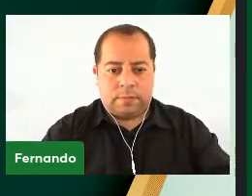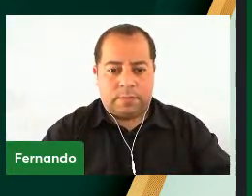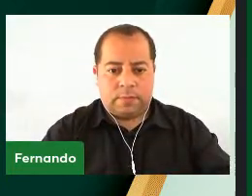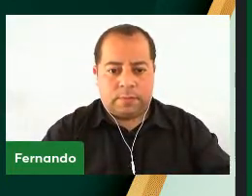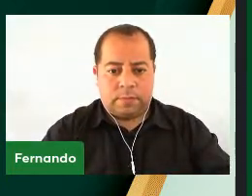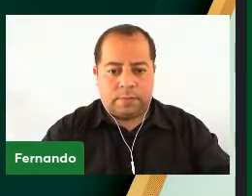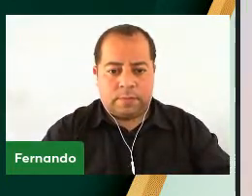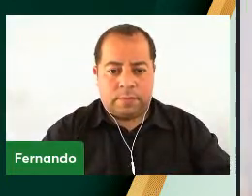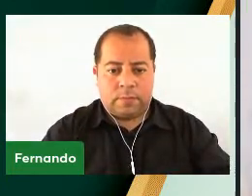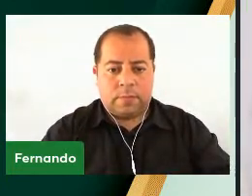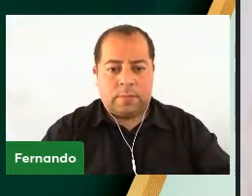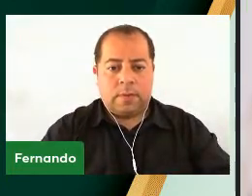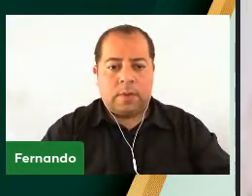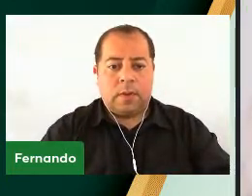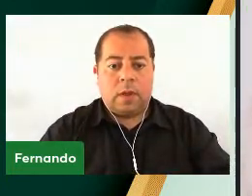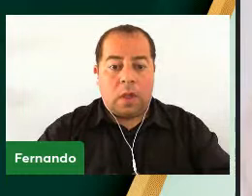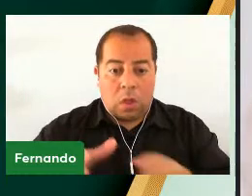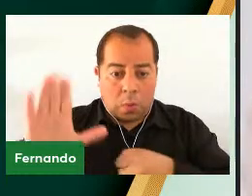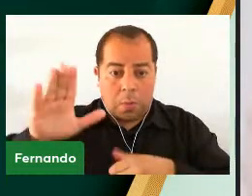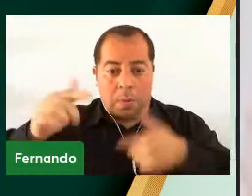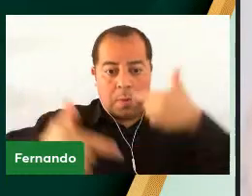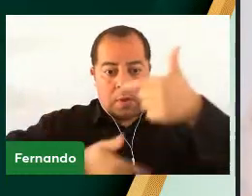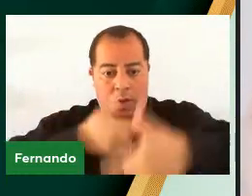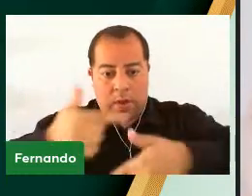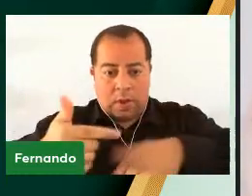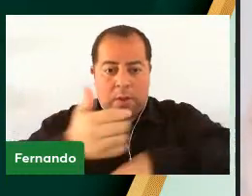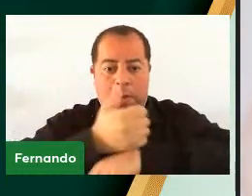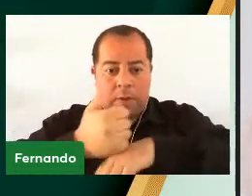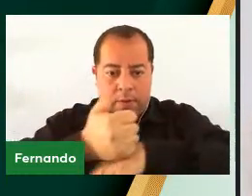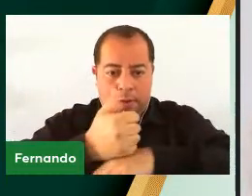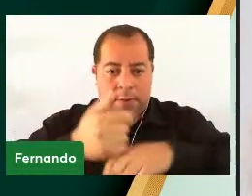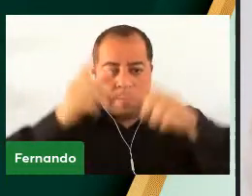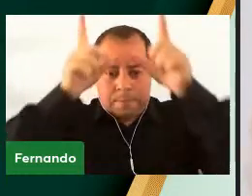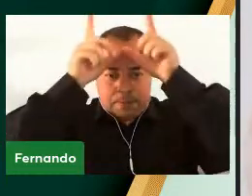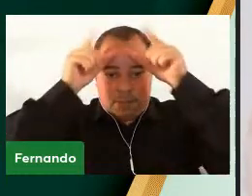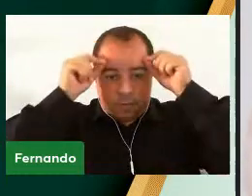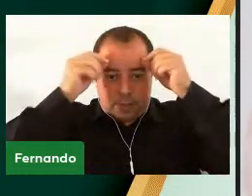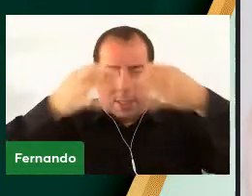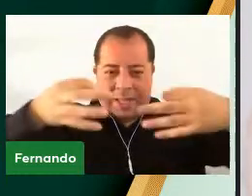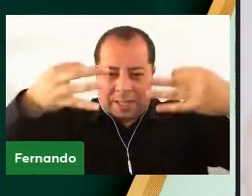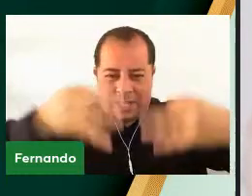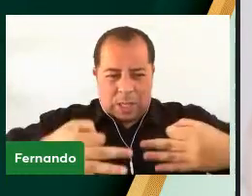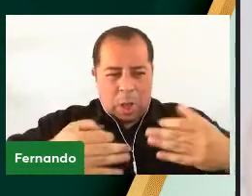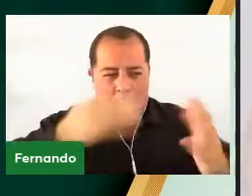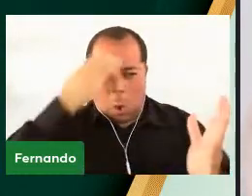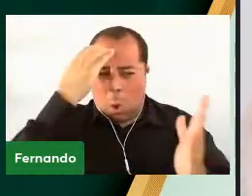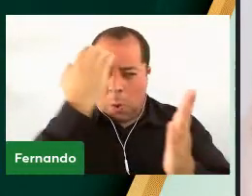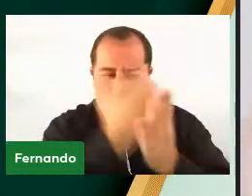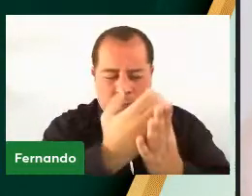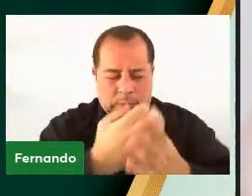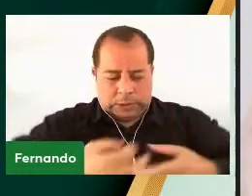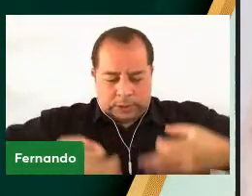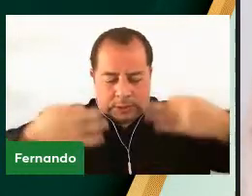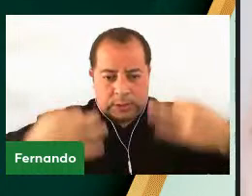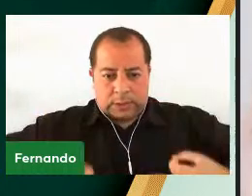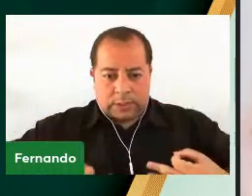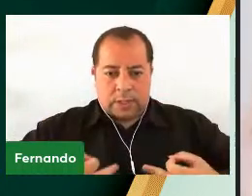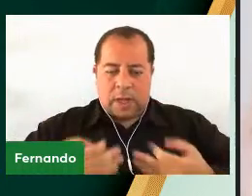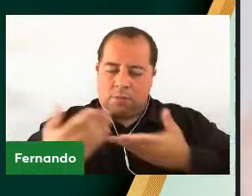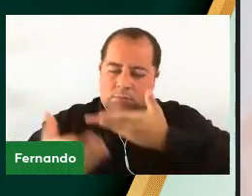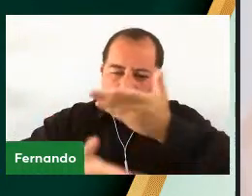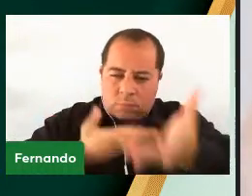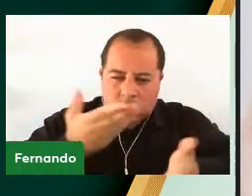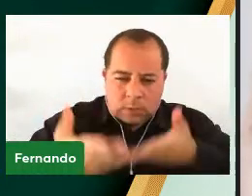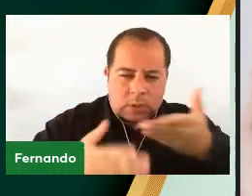Prometo que ao exercer a profissão de farmacêutico Mostrar-me-ei sempre fiel aos preceitos da honestidade, da caridade e da